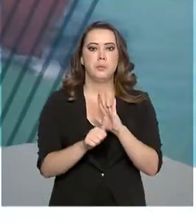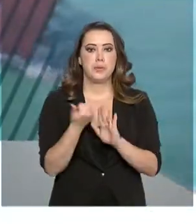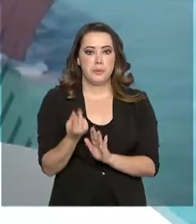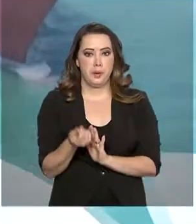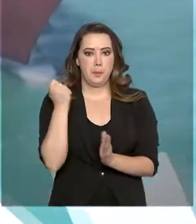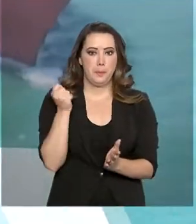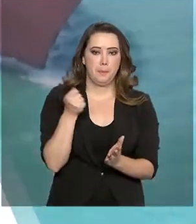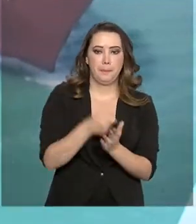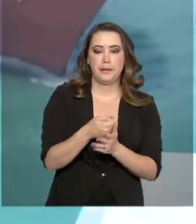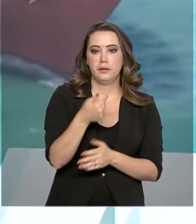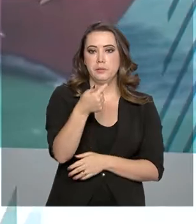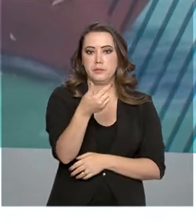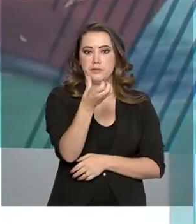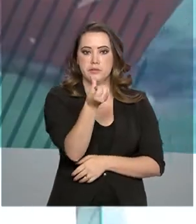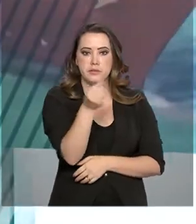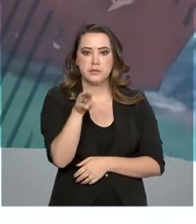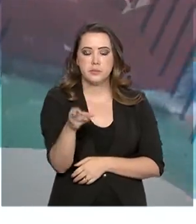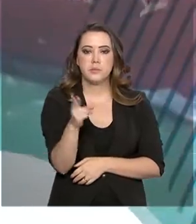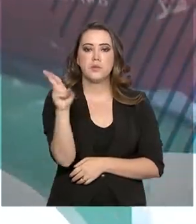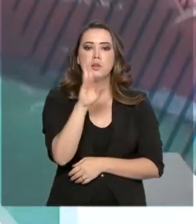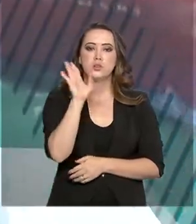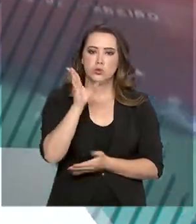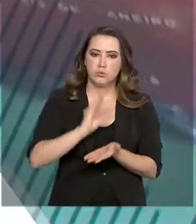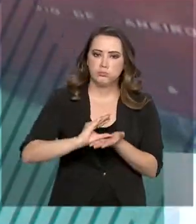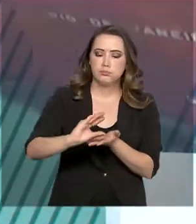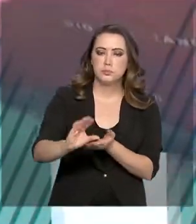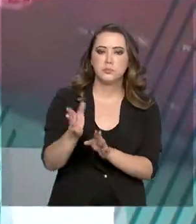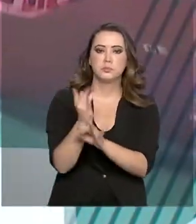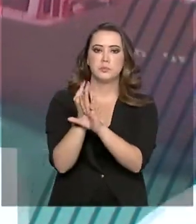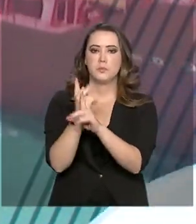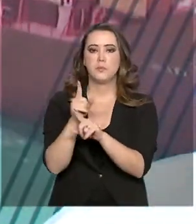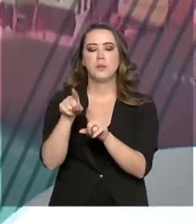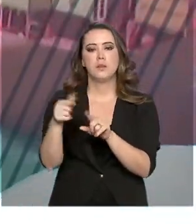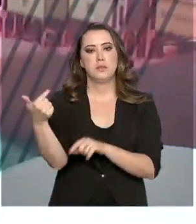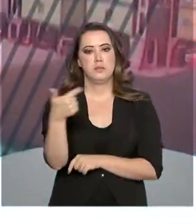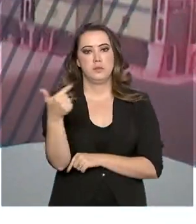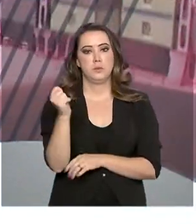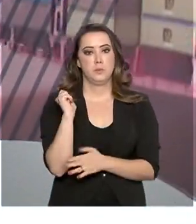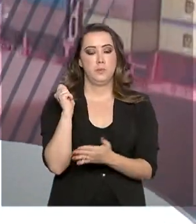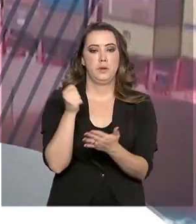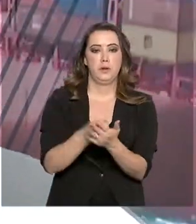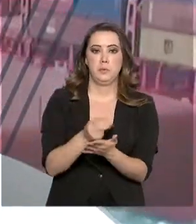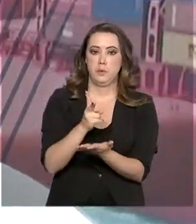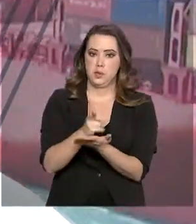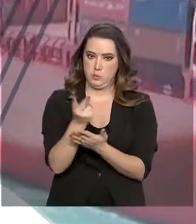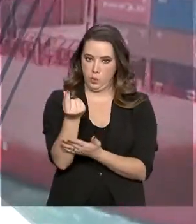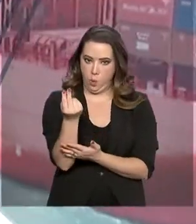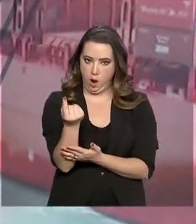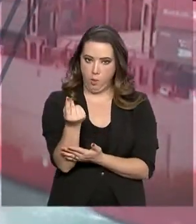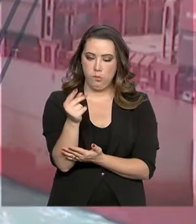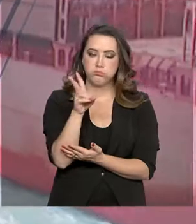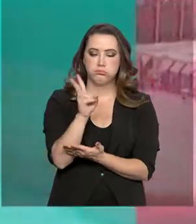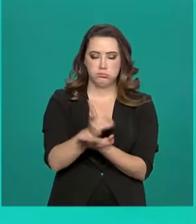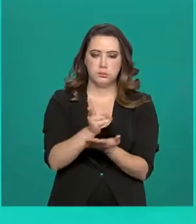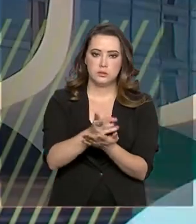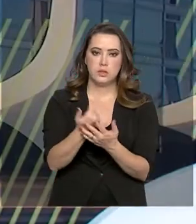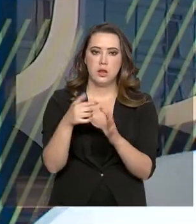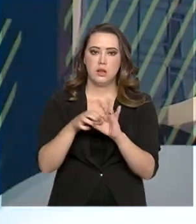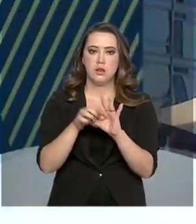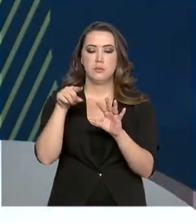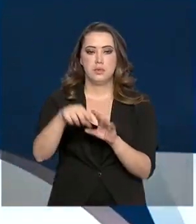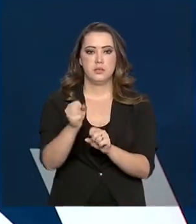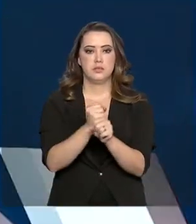76 milhões de reais, já foi repassada ao município. E a segunda parcela, no mesmo valor, deve ser liberada ainda